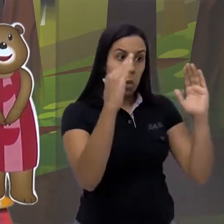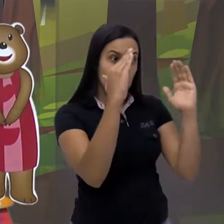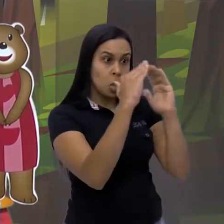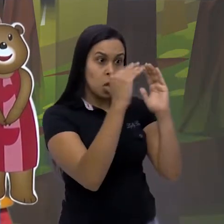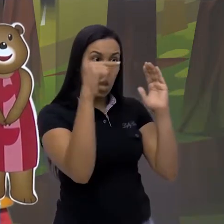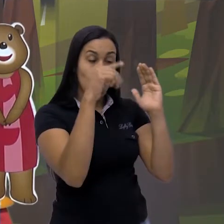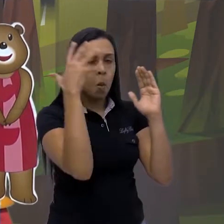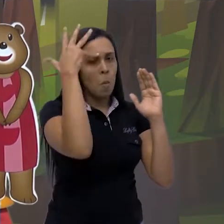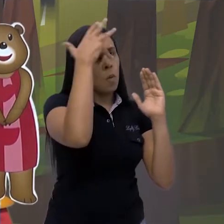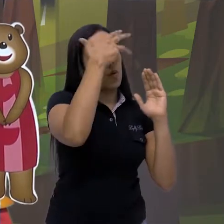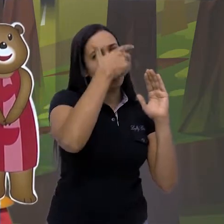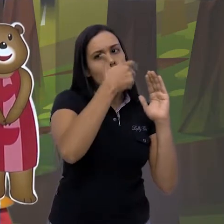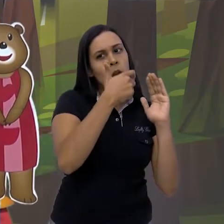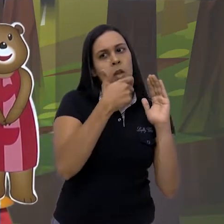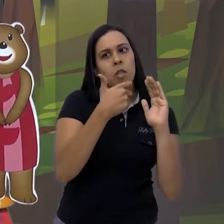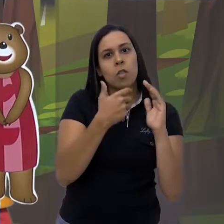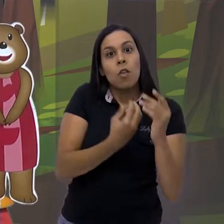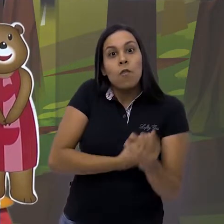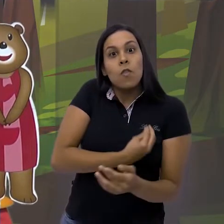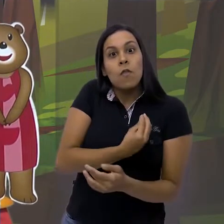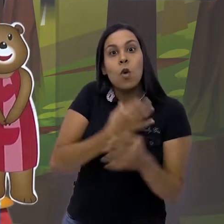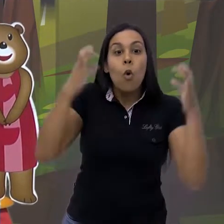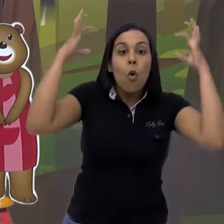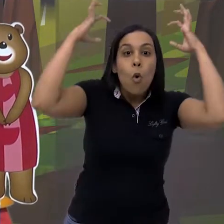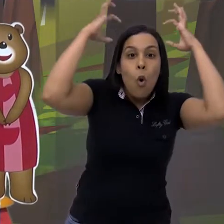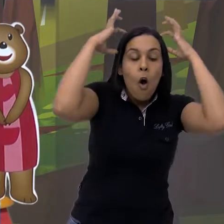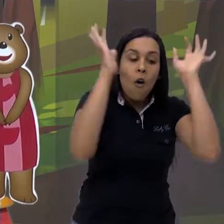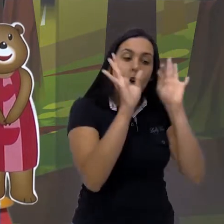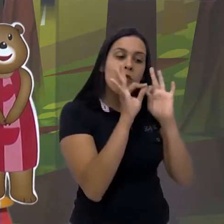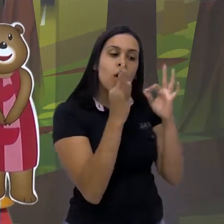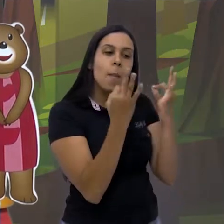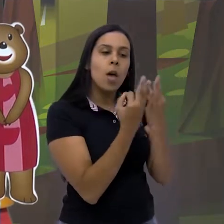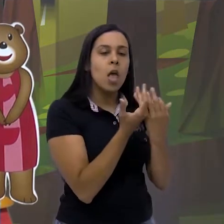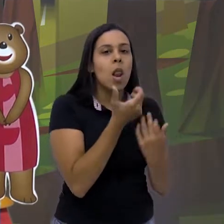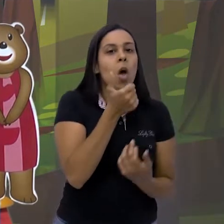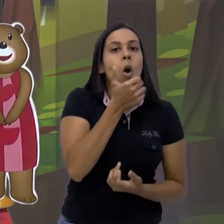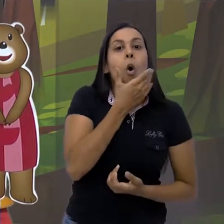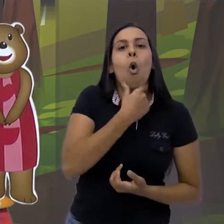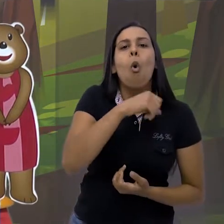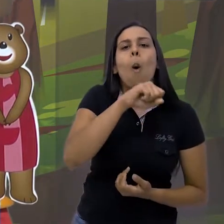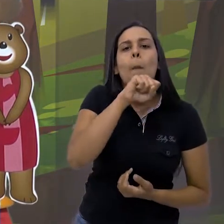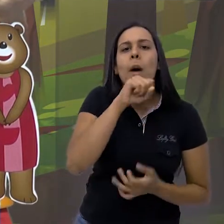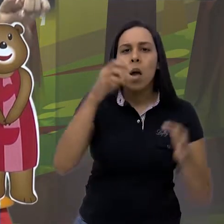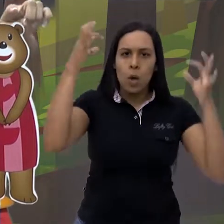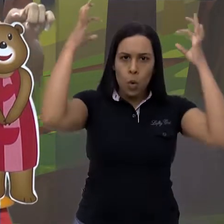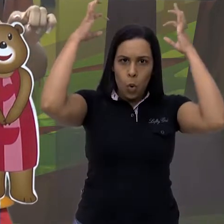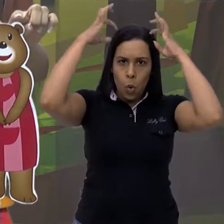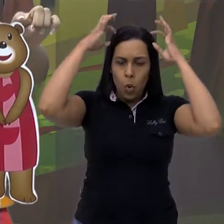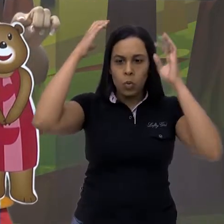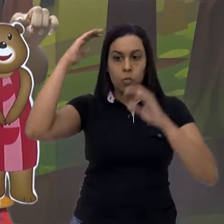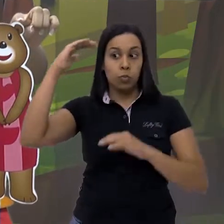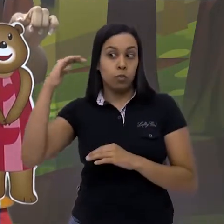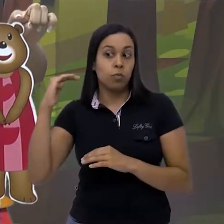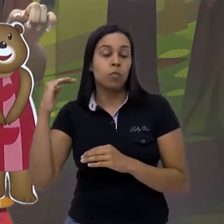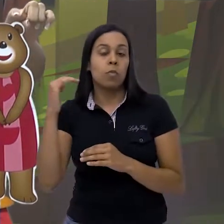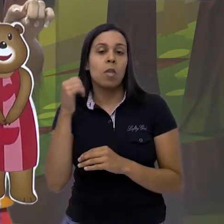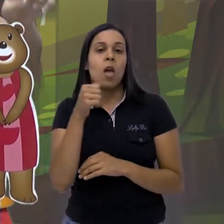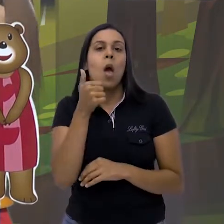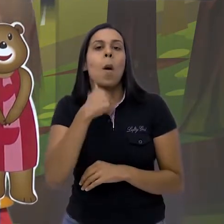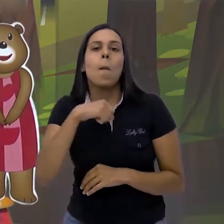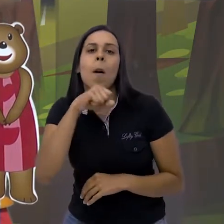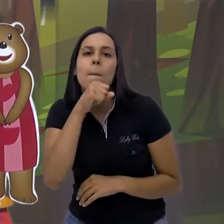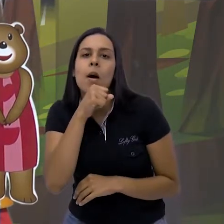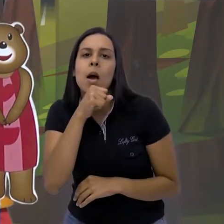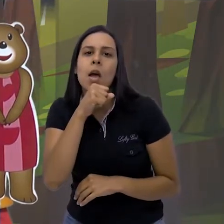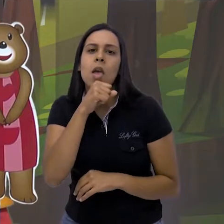morava a família dos ursos, o grande papai urso, a mediana mamãe urso